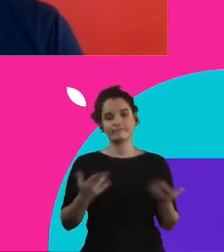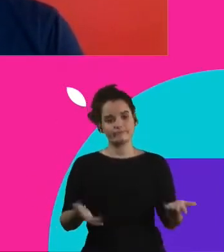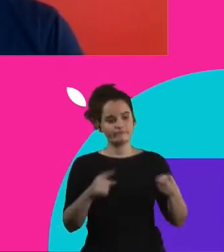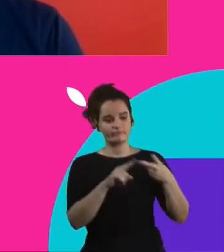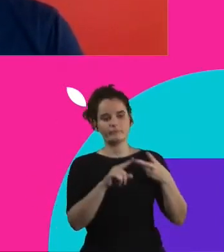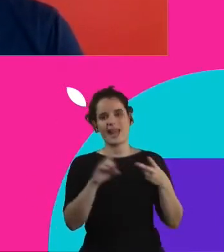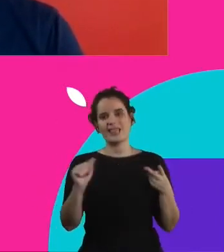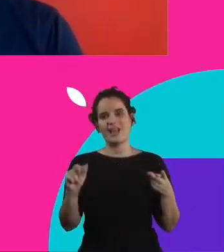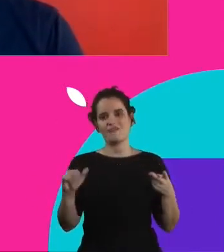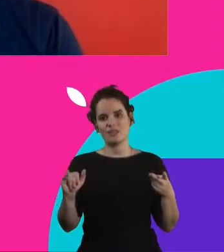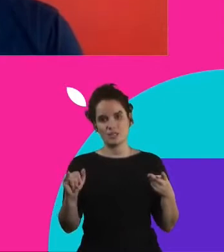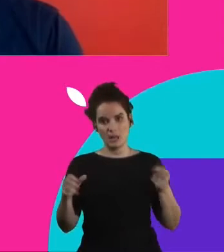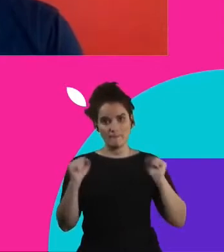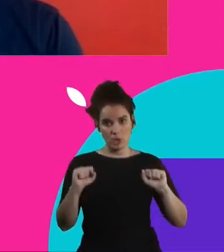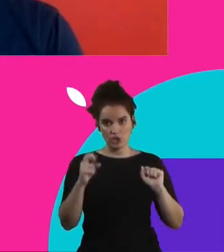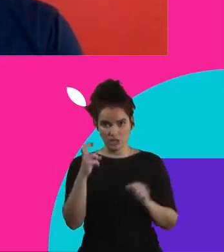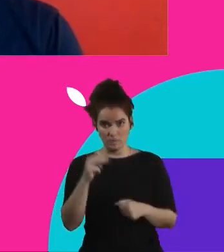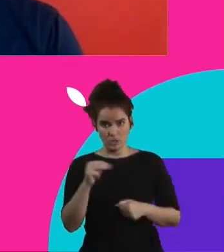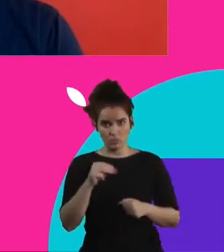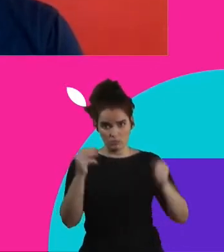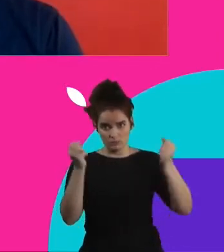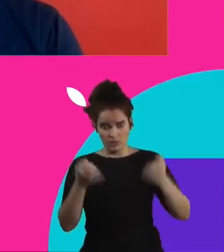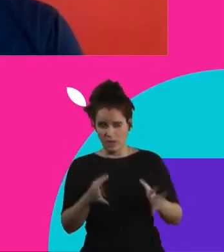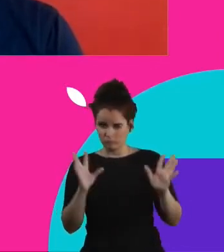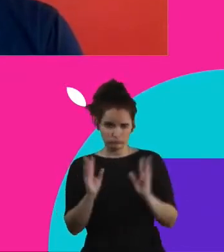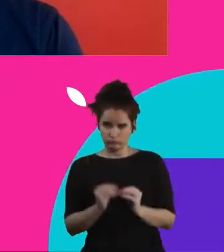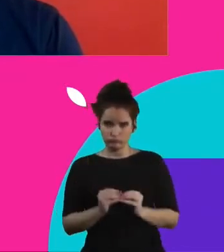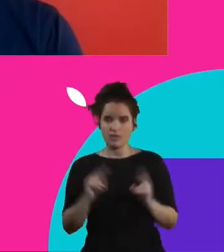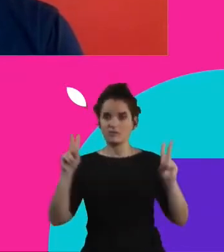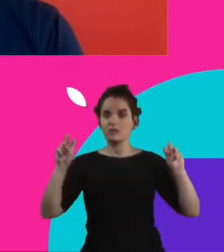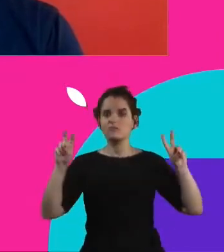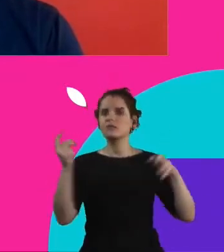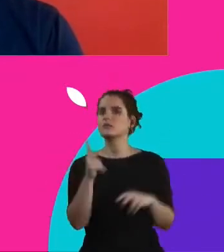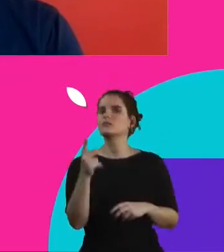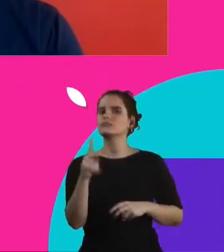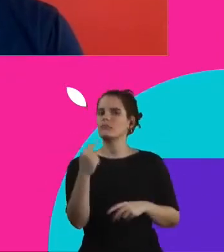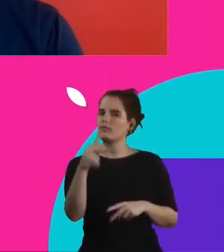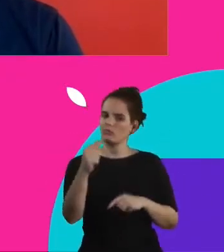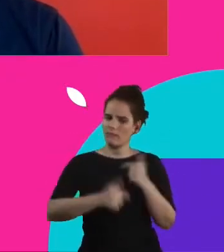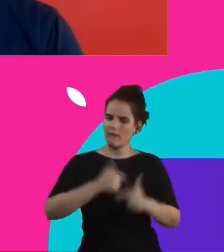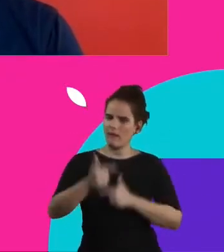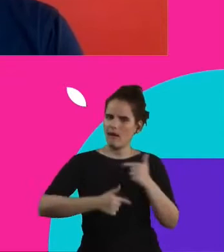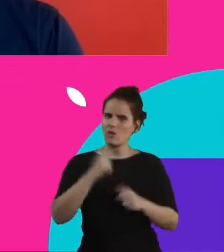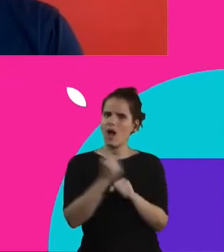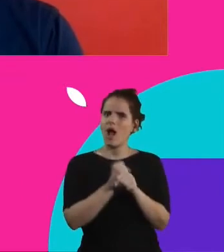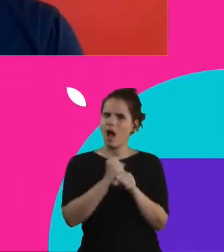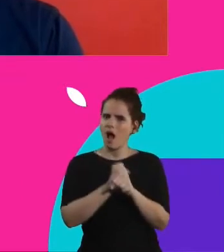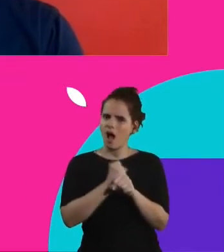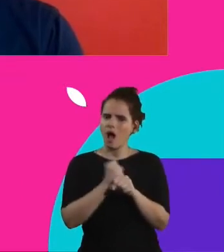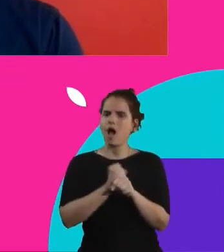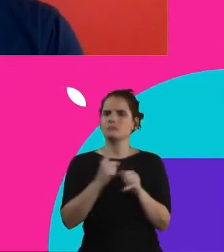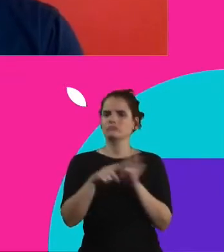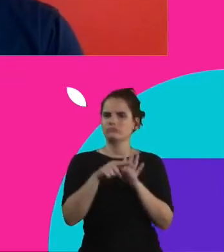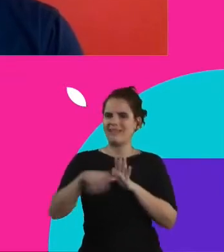fazer uma breve introdução aí do tema, e também comentar aí o trabalho, né, o grande trabalho que o Davi faz já há muitos e muitos anos